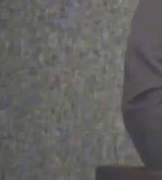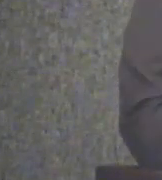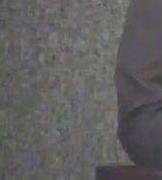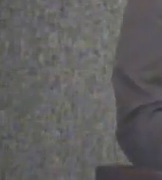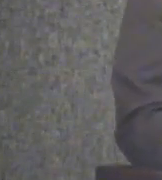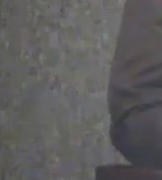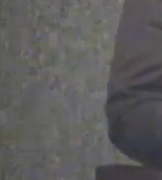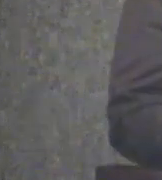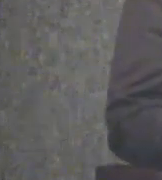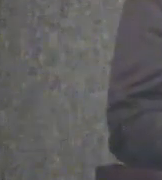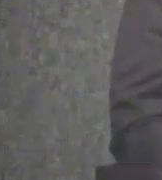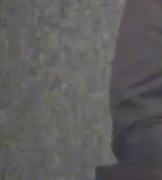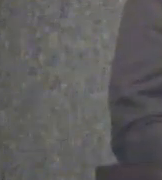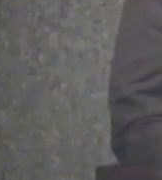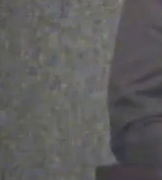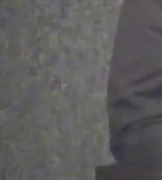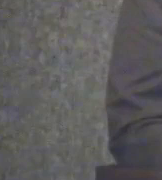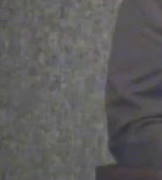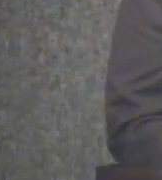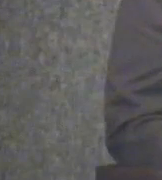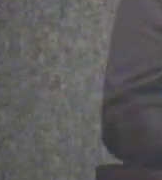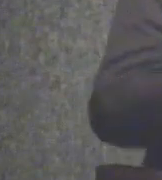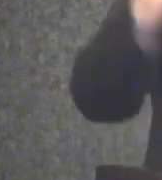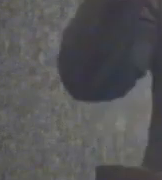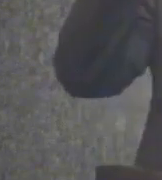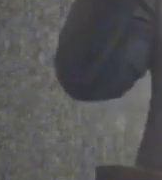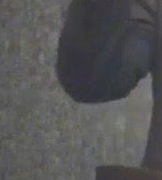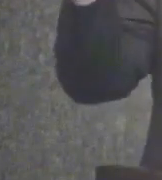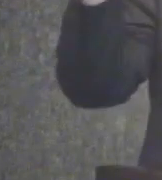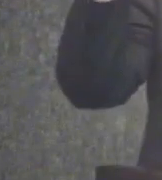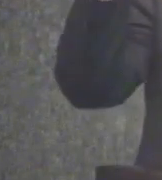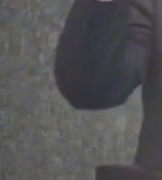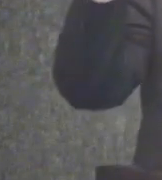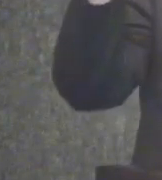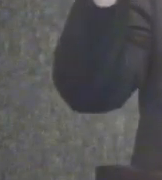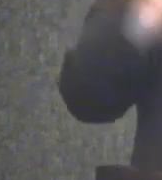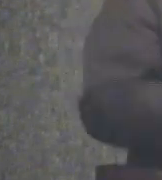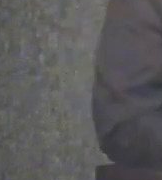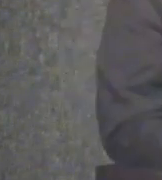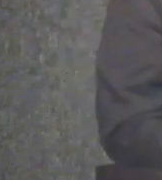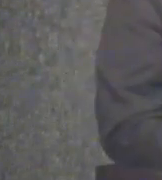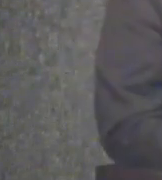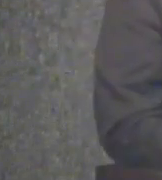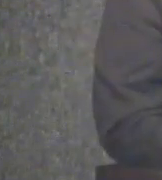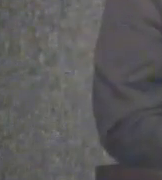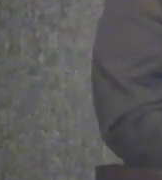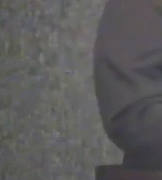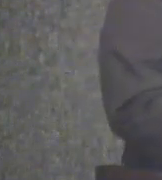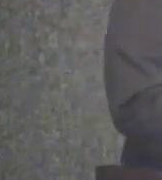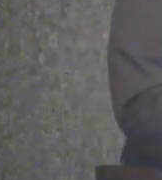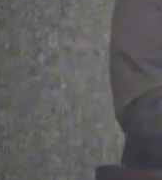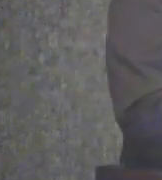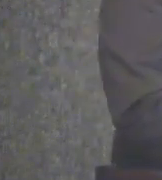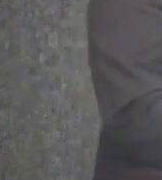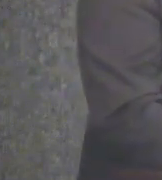.517 e lá digitando a sua pergunta. Ao final, a pergunta será projetada aqui no telão.